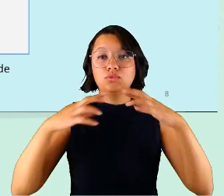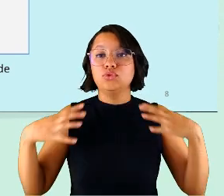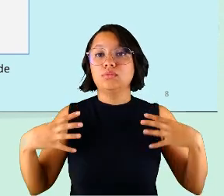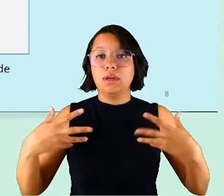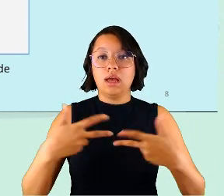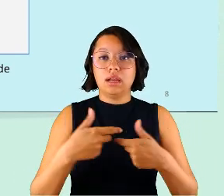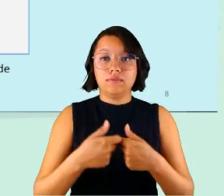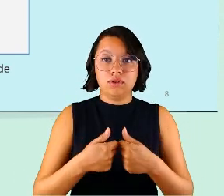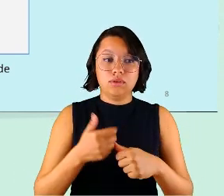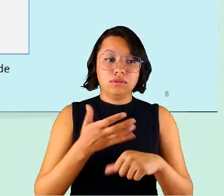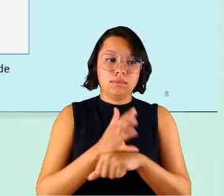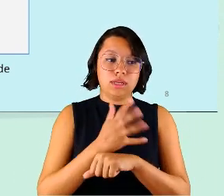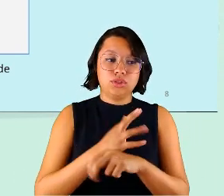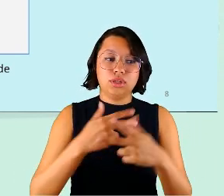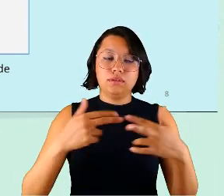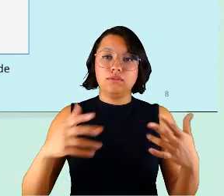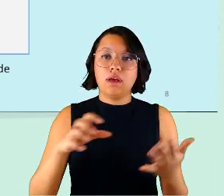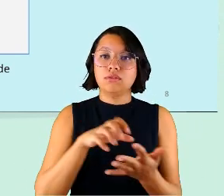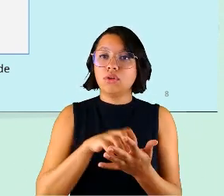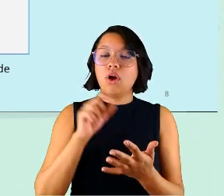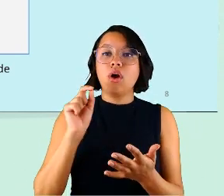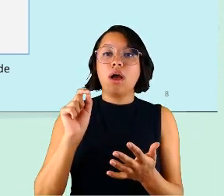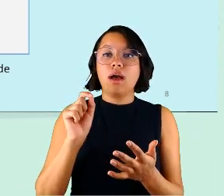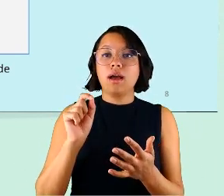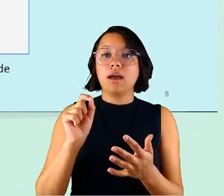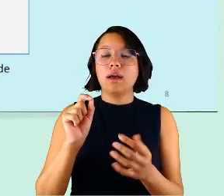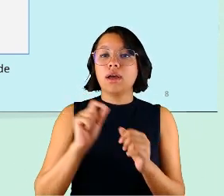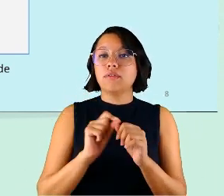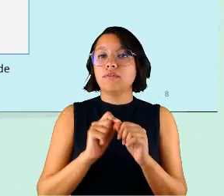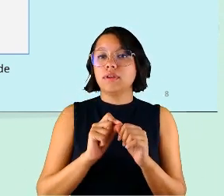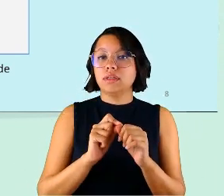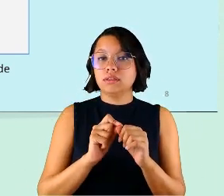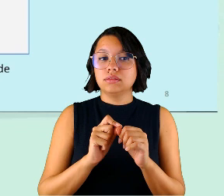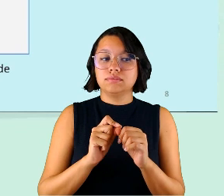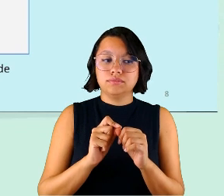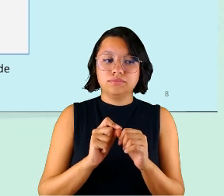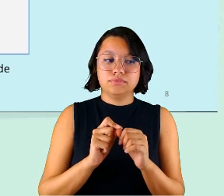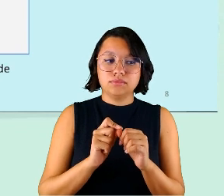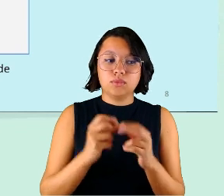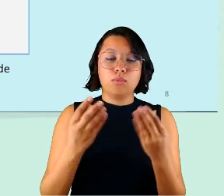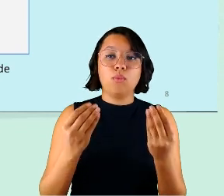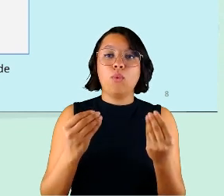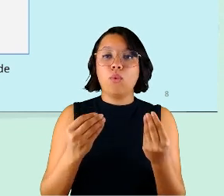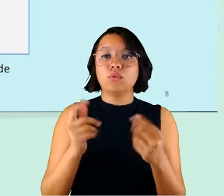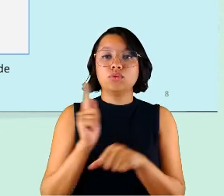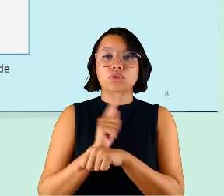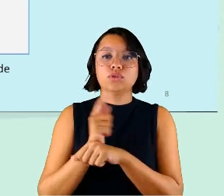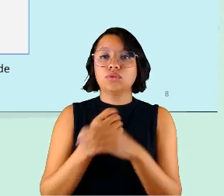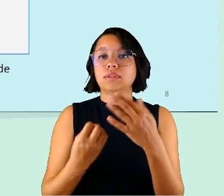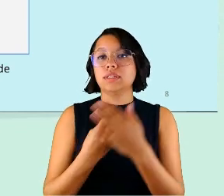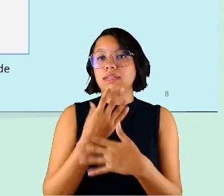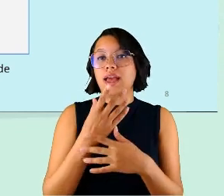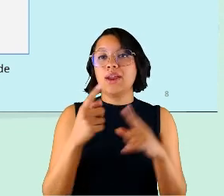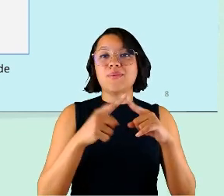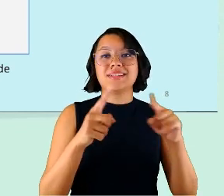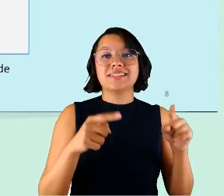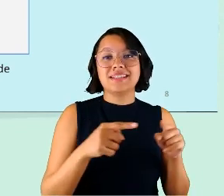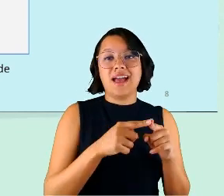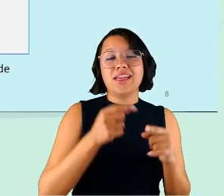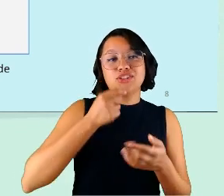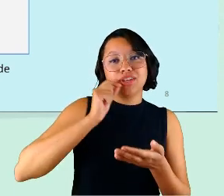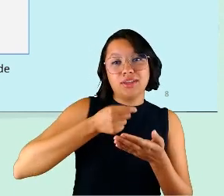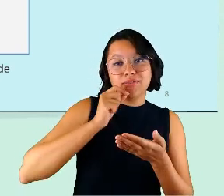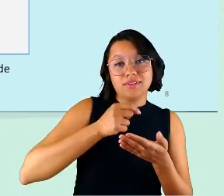maravilhosas práticas em vários órgãos é que se fez uma mobilização e muitos gestores criaram as salas de cafezinho